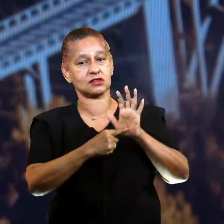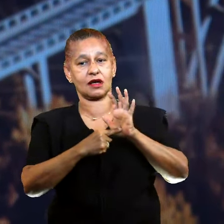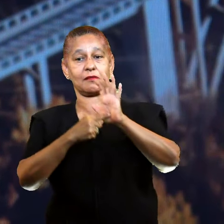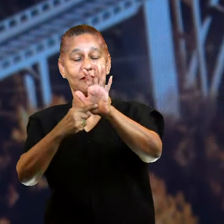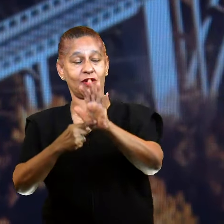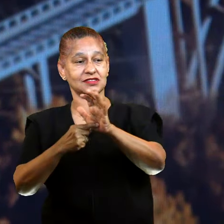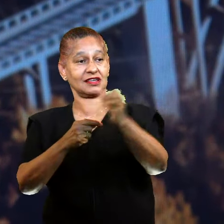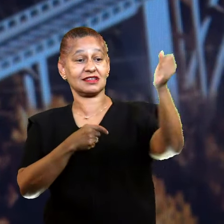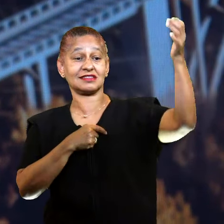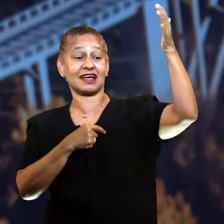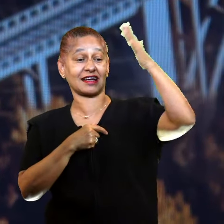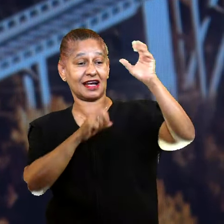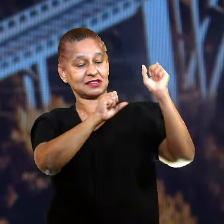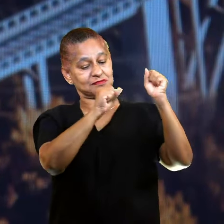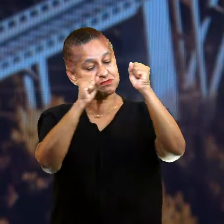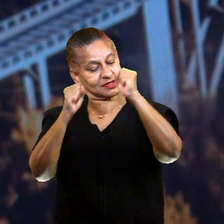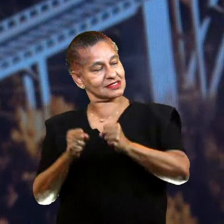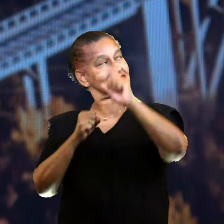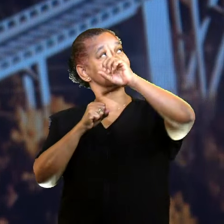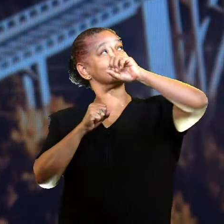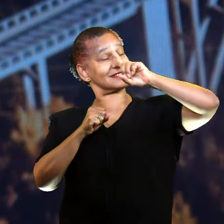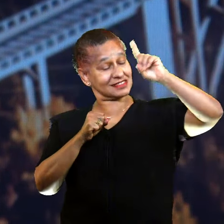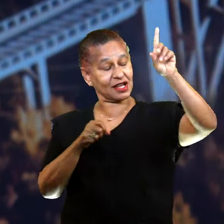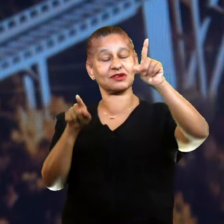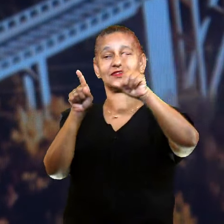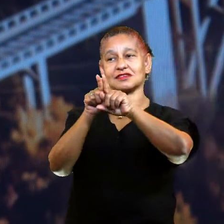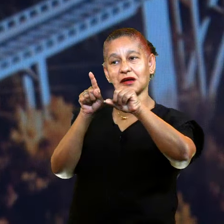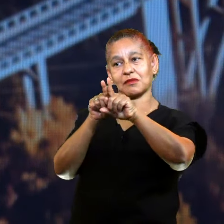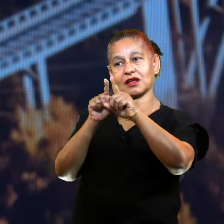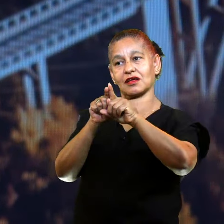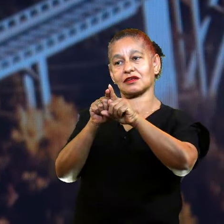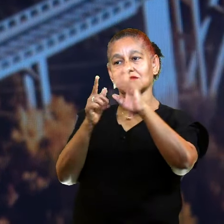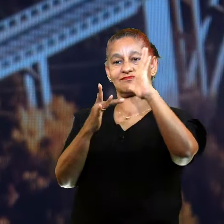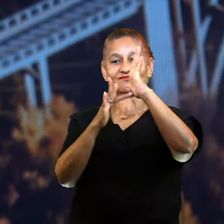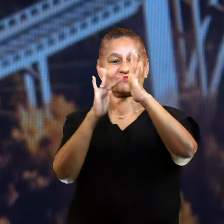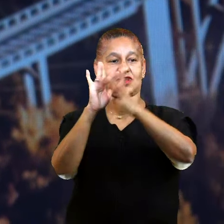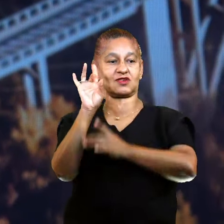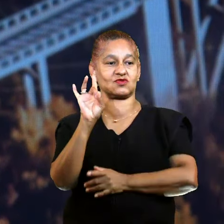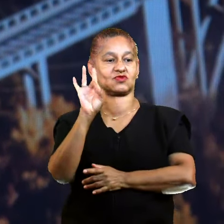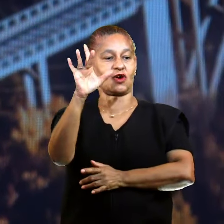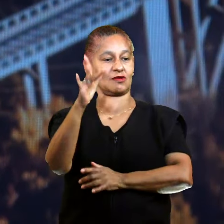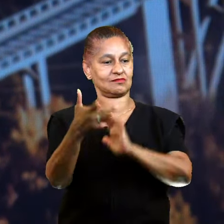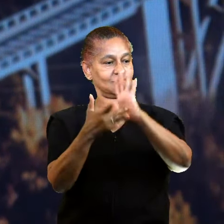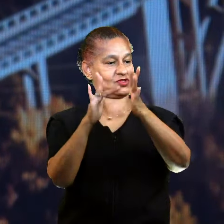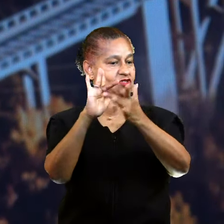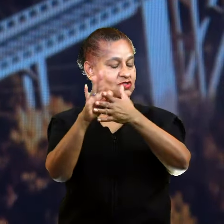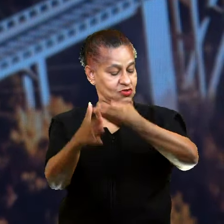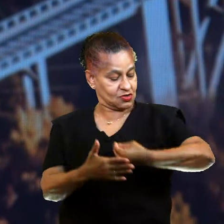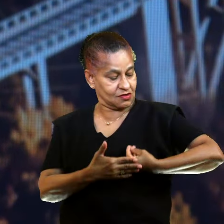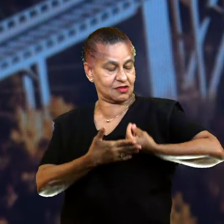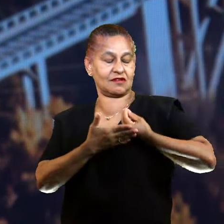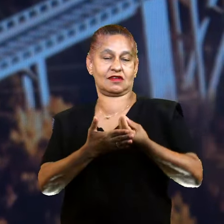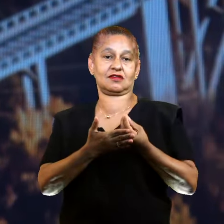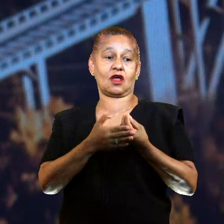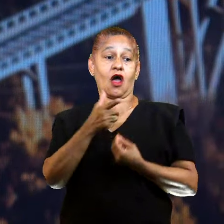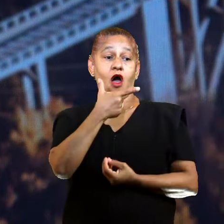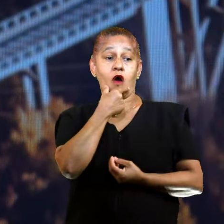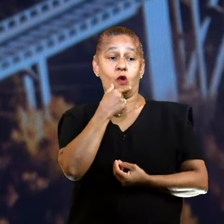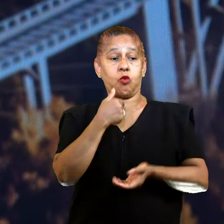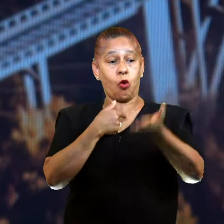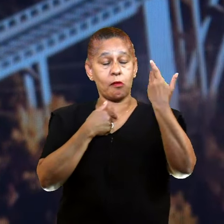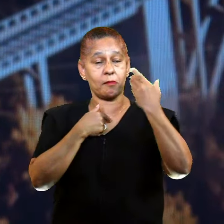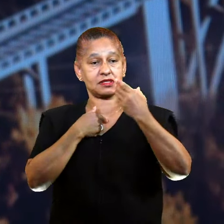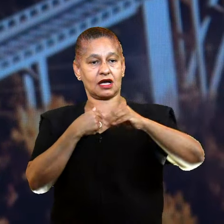manifestação do poder de Deus, Que há na pessoa de Jesus Cristo. Esse endemoniado de